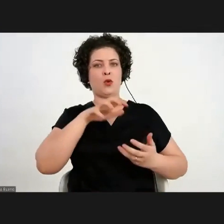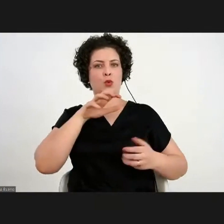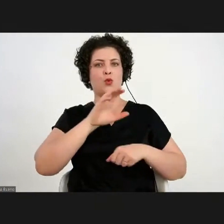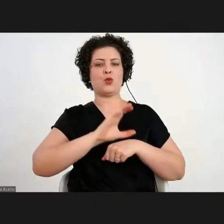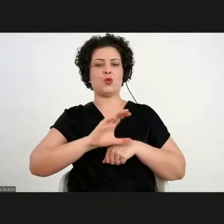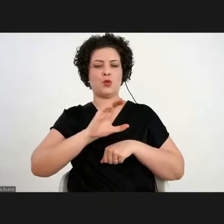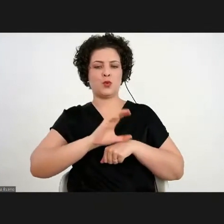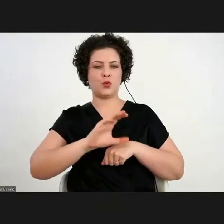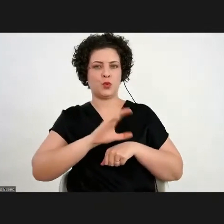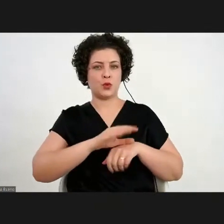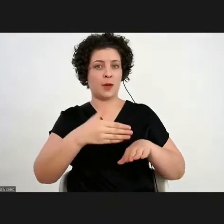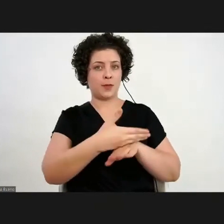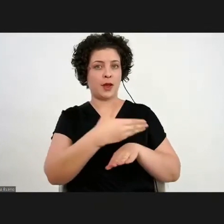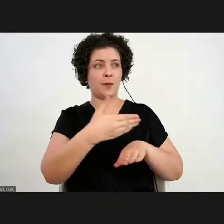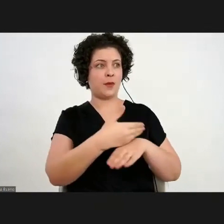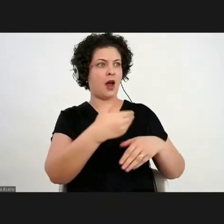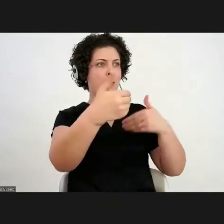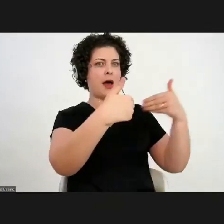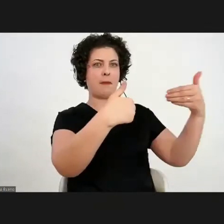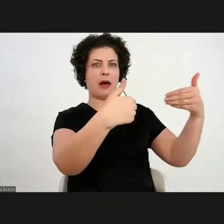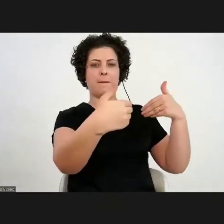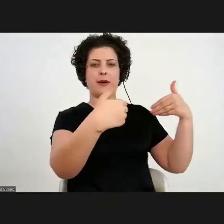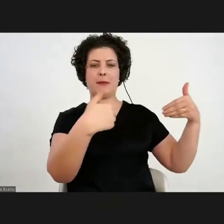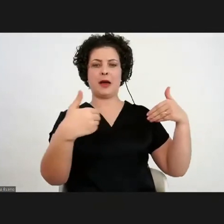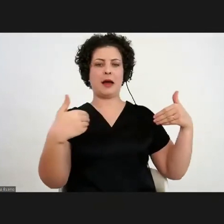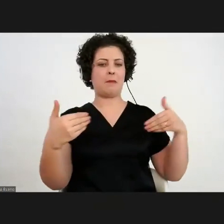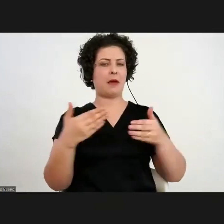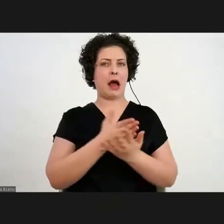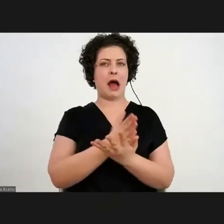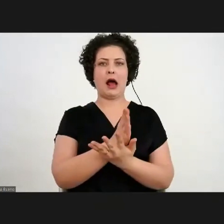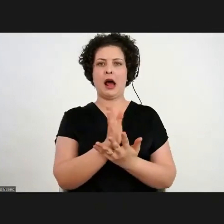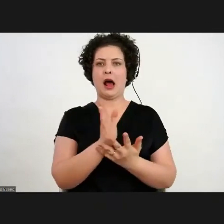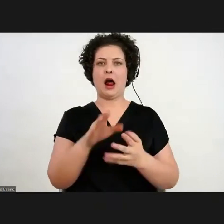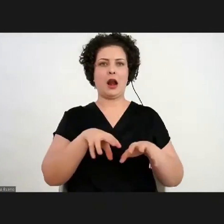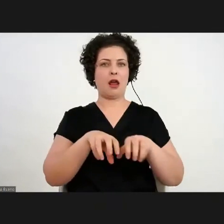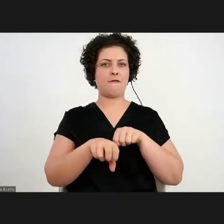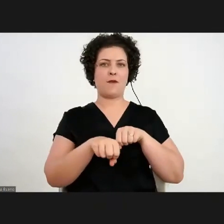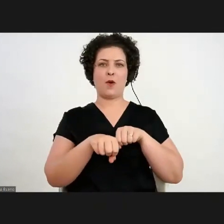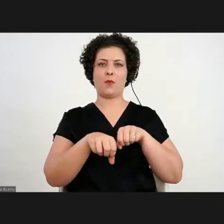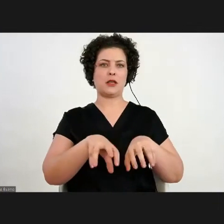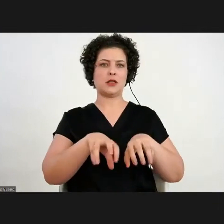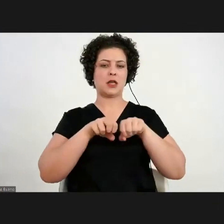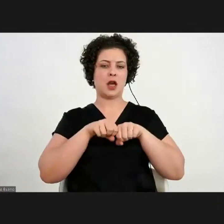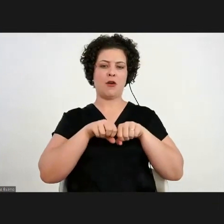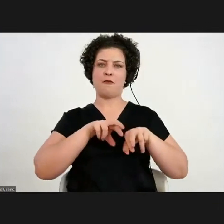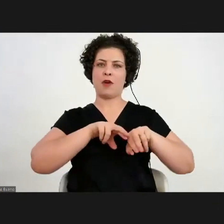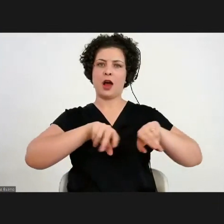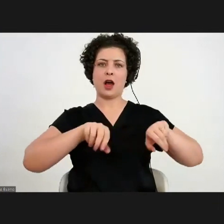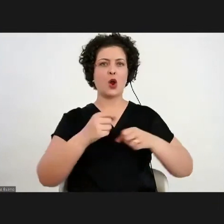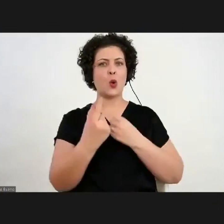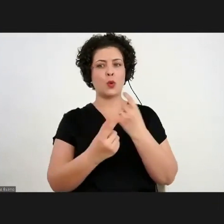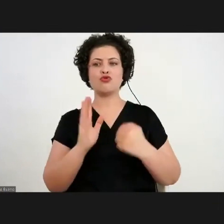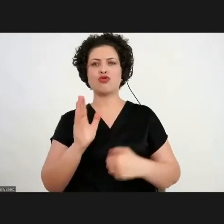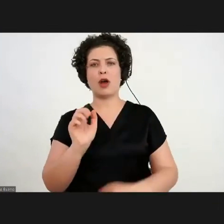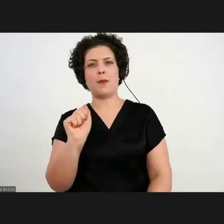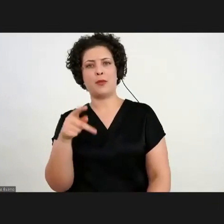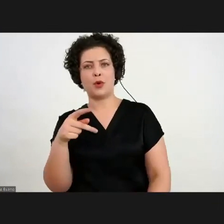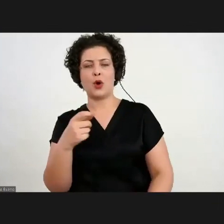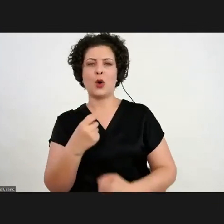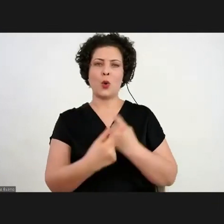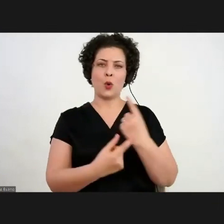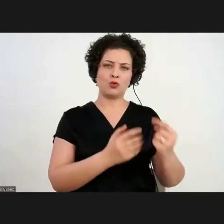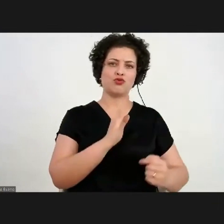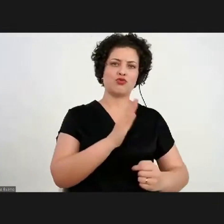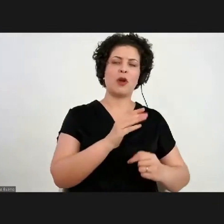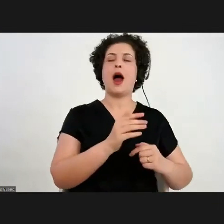são pessoas que vêm de diversas áreas de formação e alguns já se aposentaram, outros ainda trabalham,